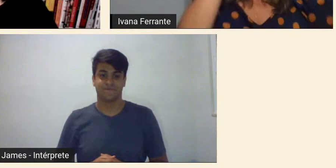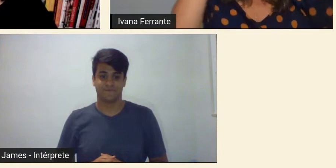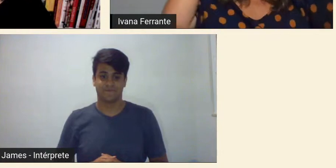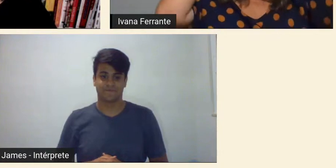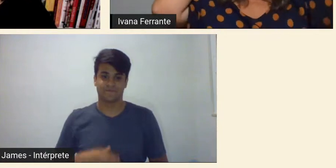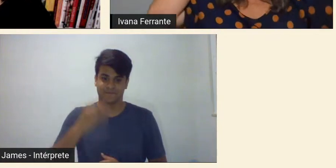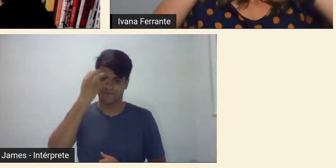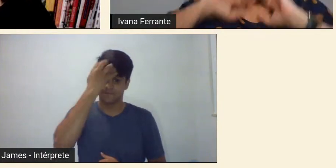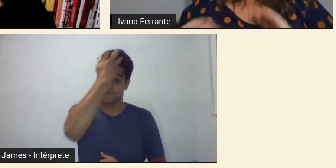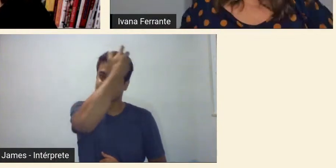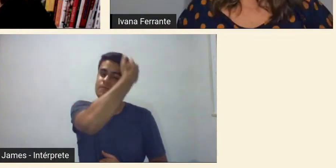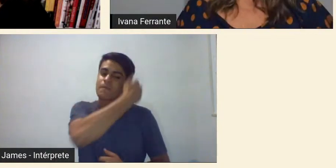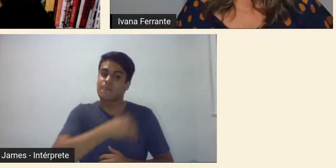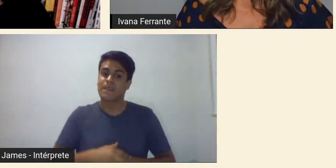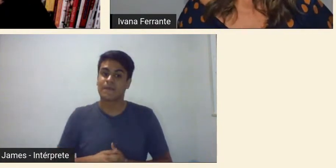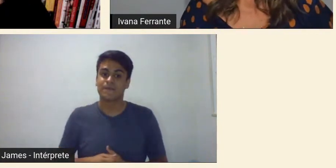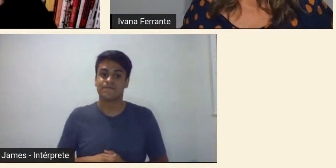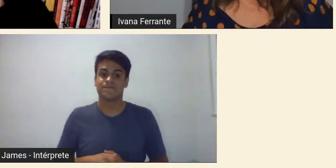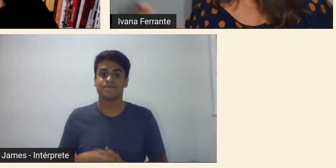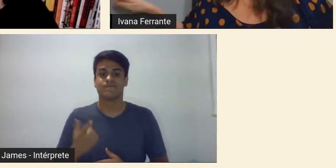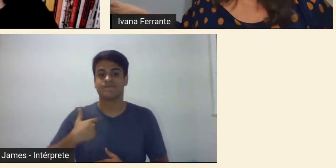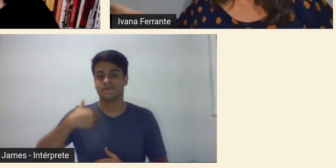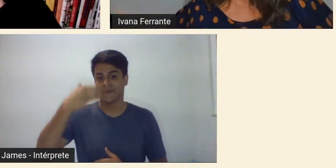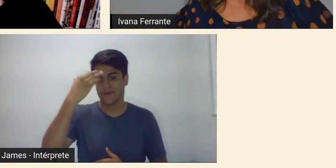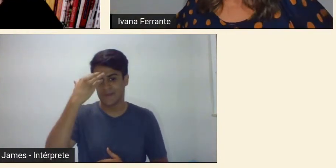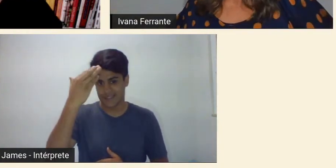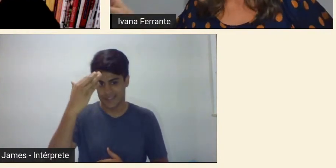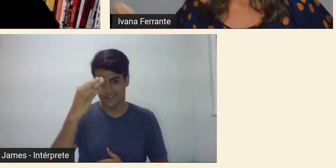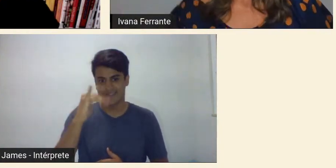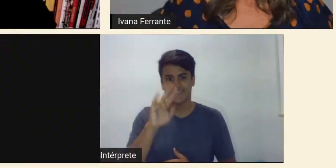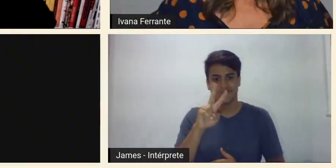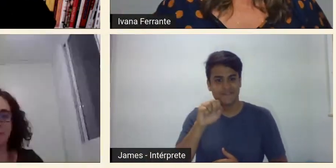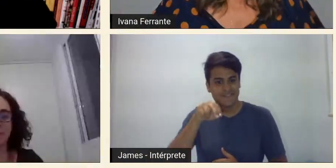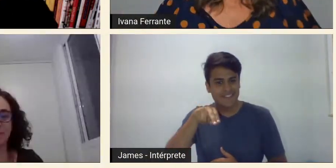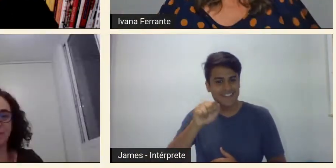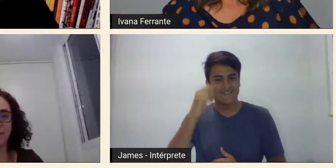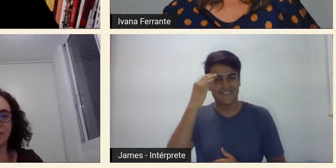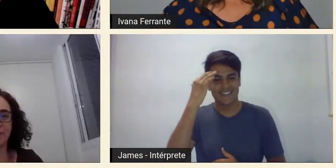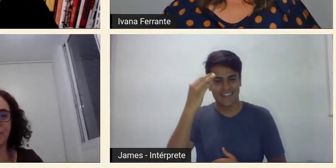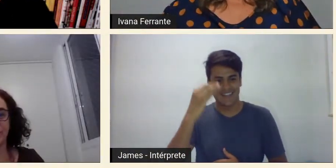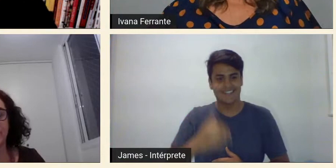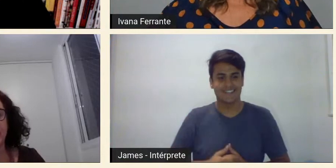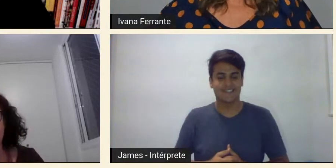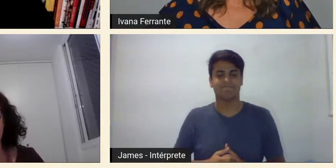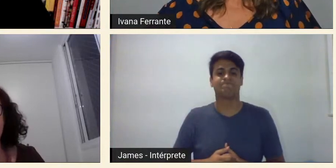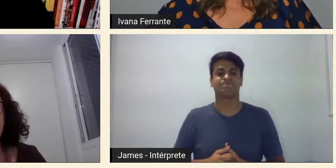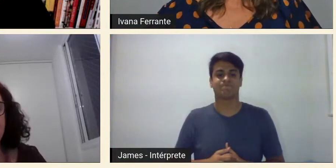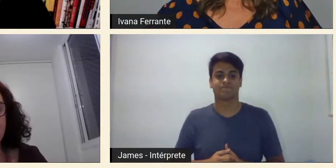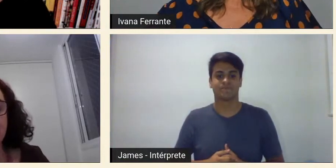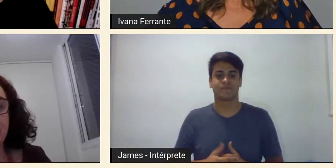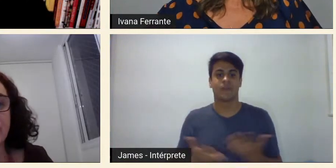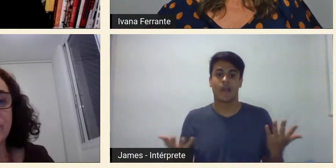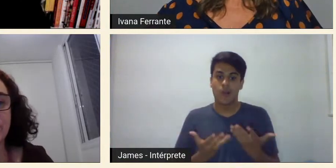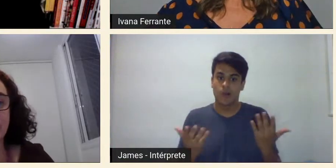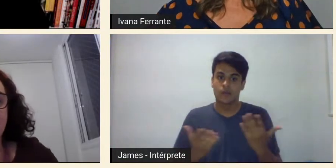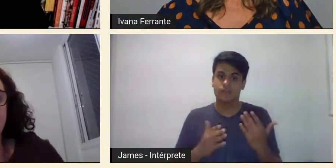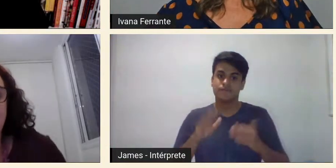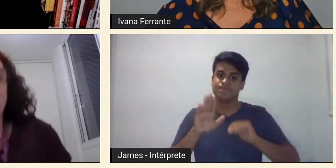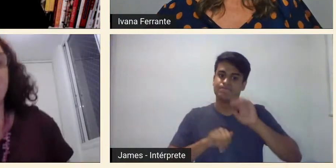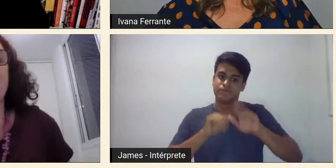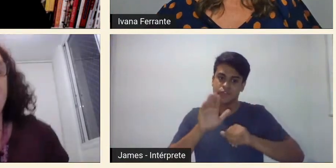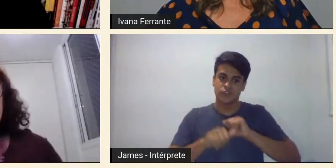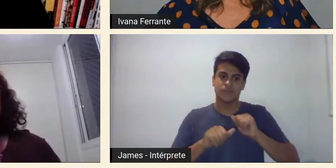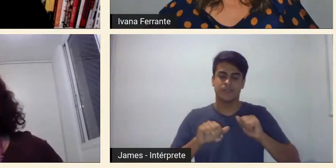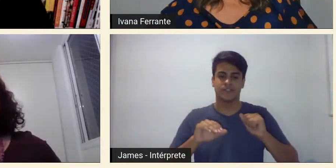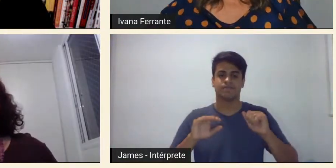Bom, muito obrigada, professora Ivana. Vamos para chegada de